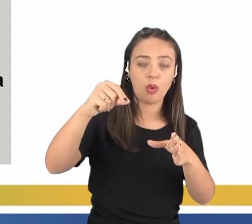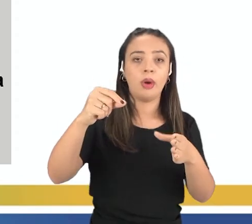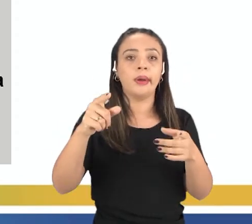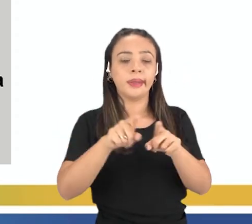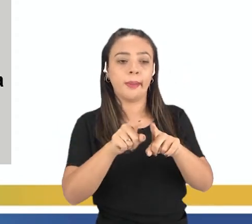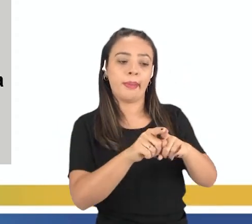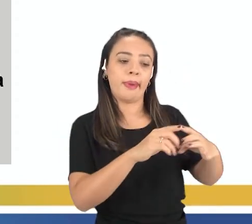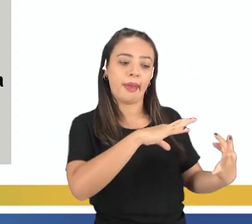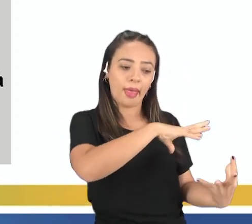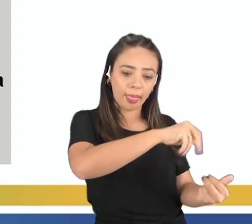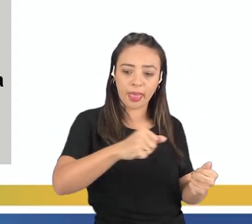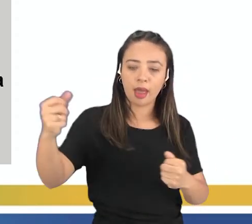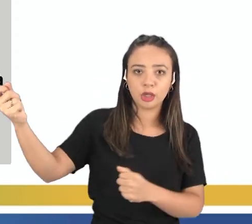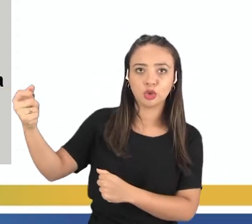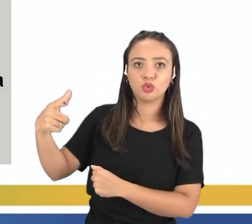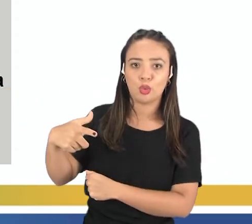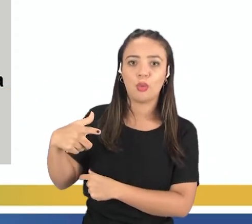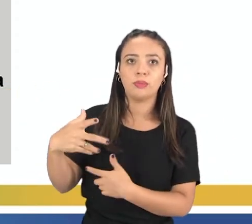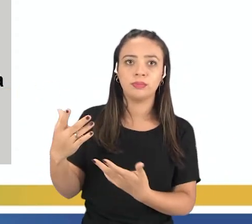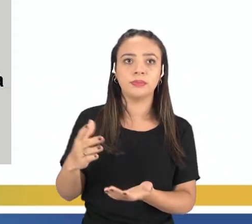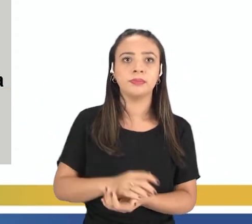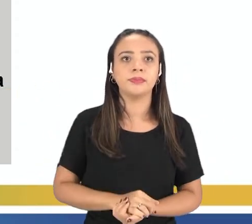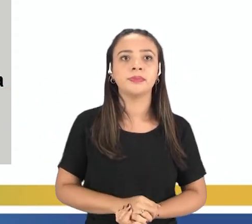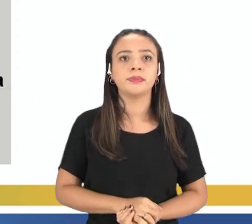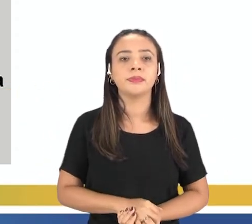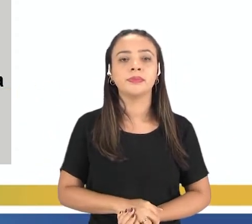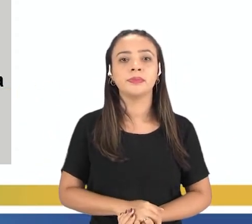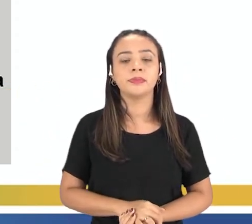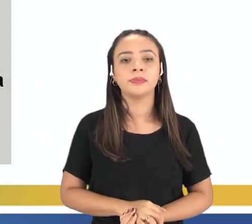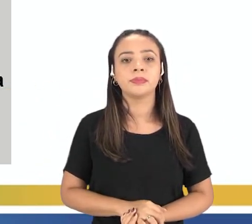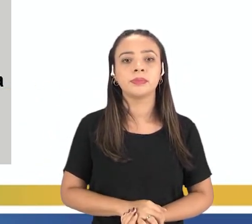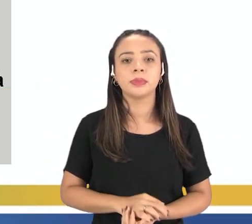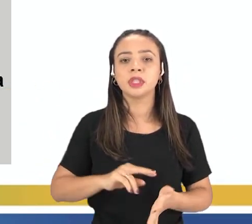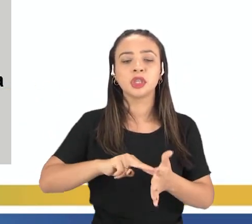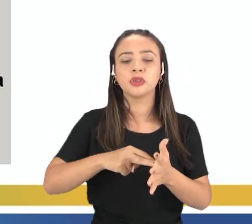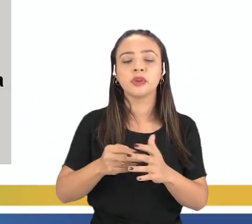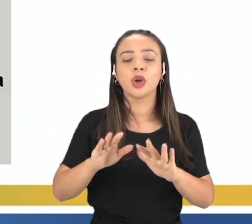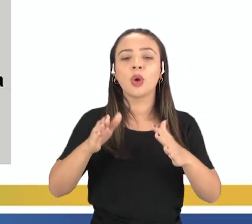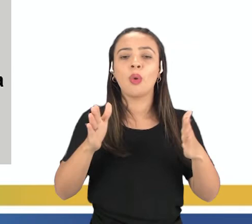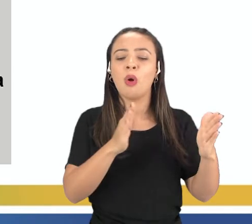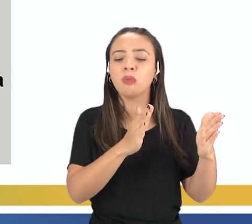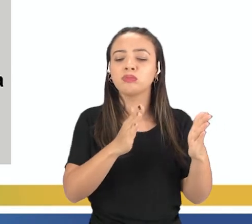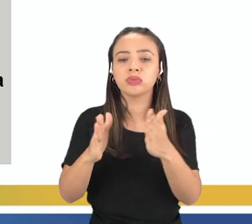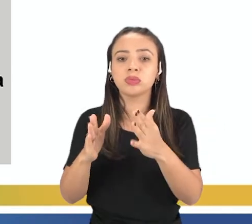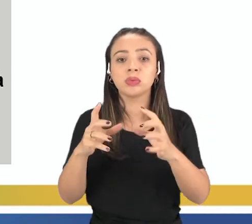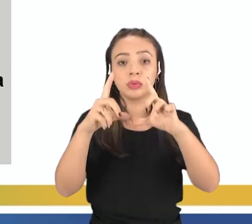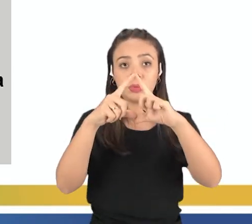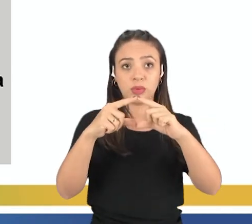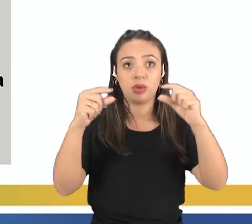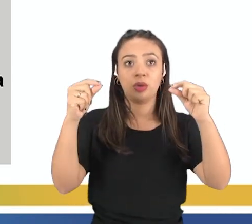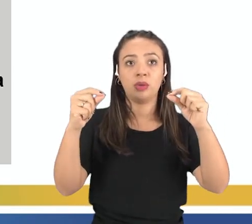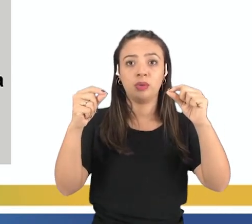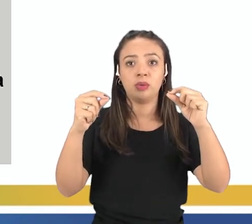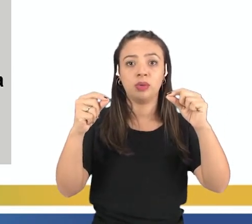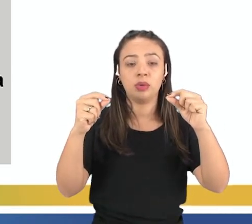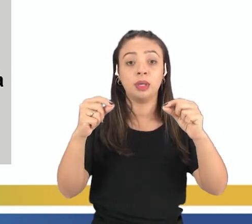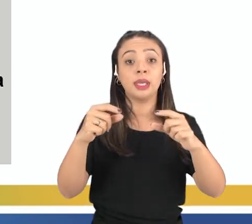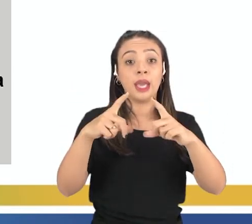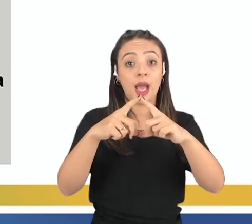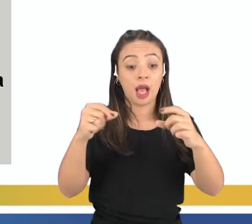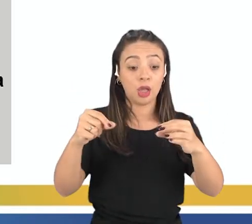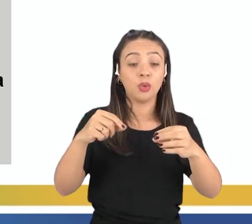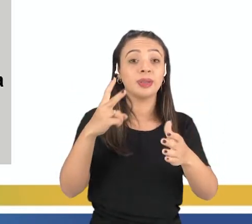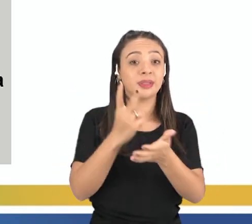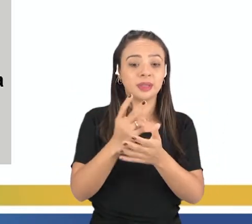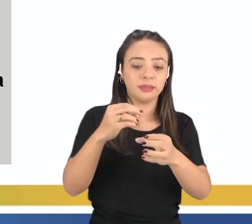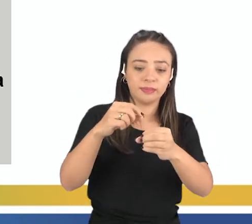Os dois últimos versos desse poema referem-se respectivamente a quais fases da Lua, tá? Então, qual é a fase da Lua em que ela está entre o